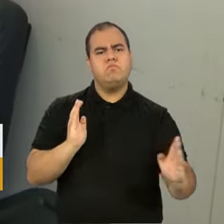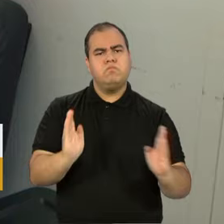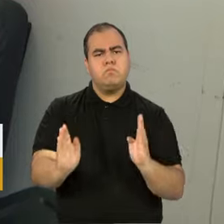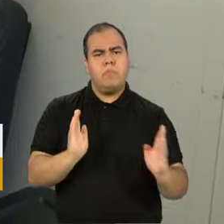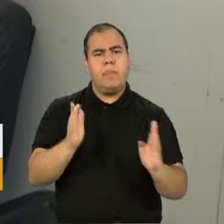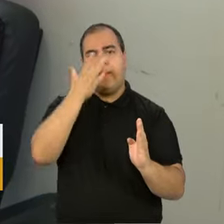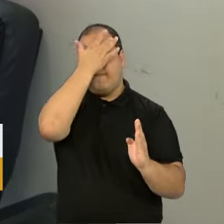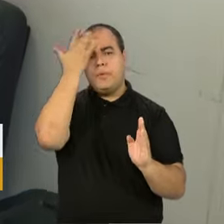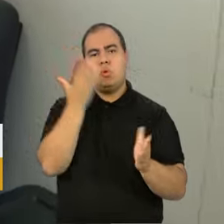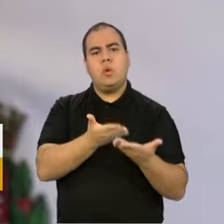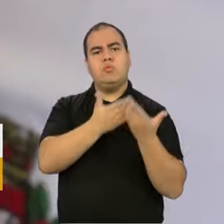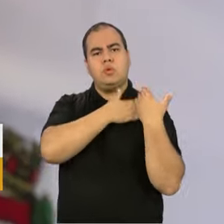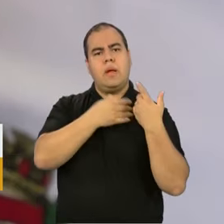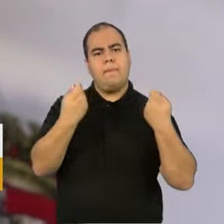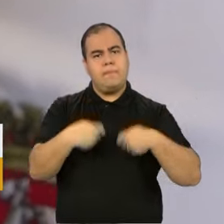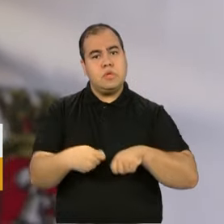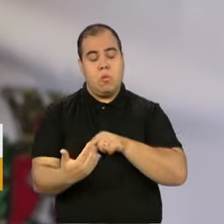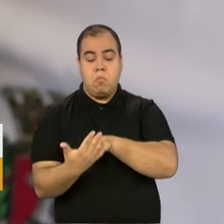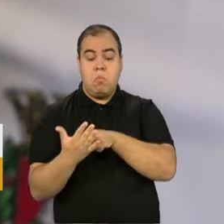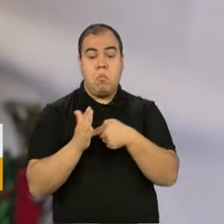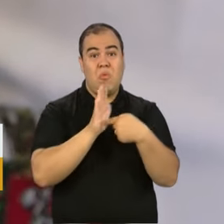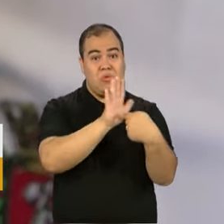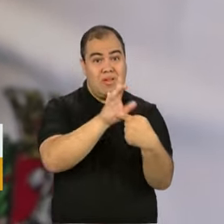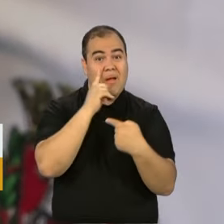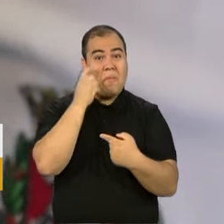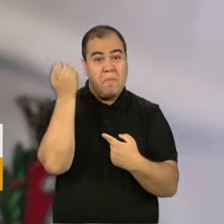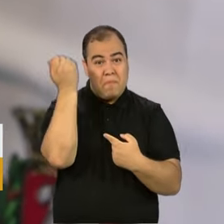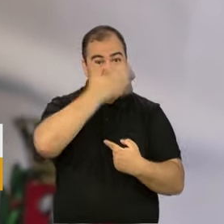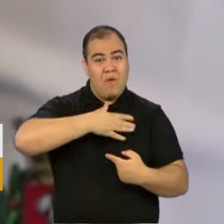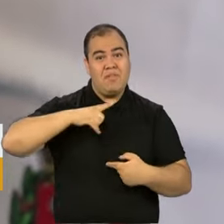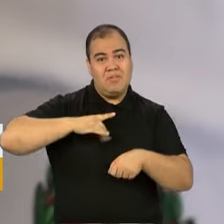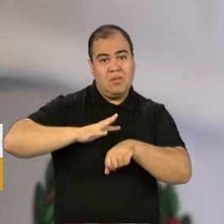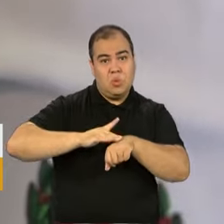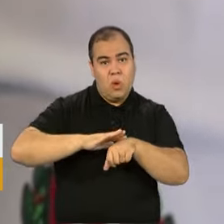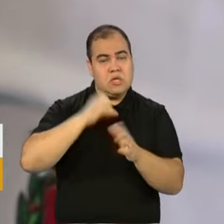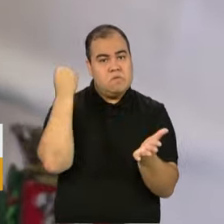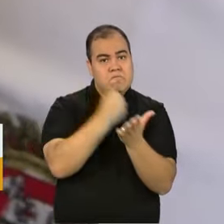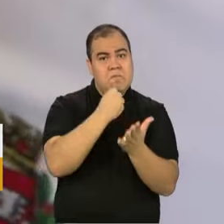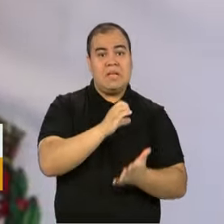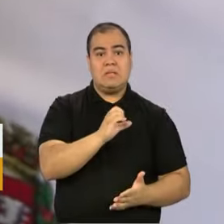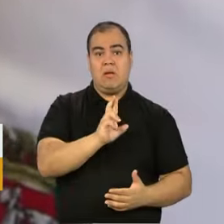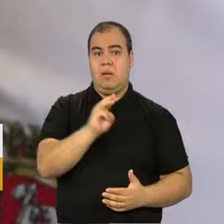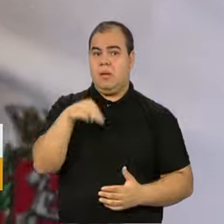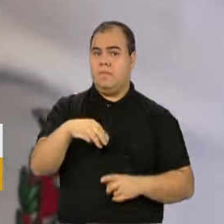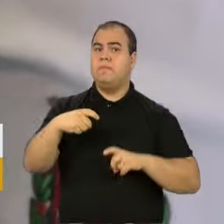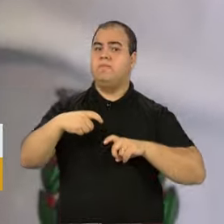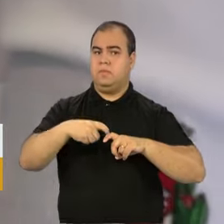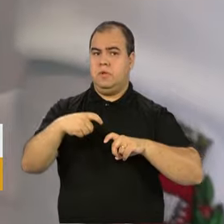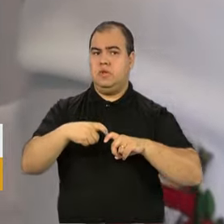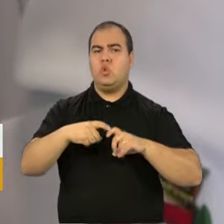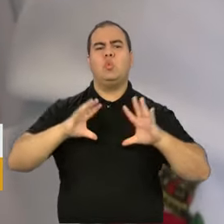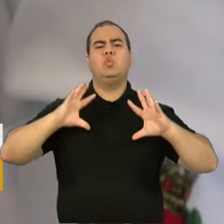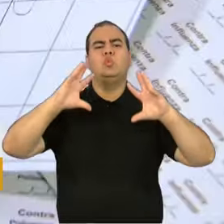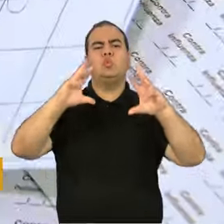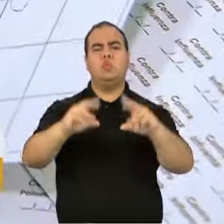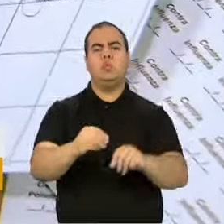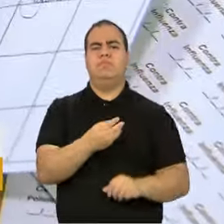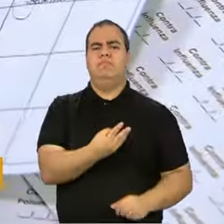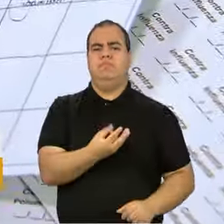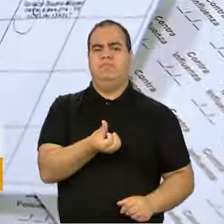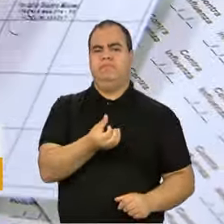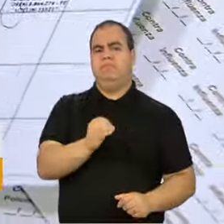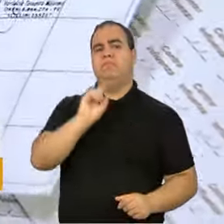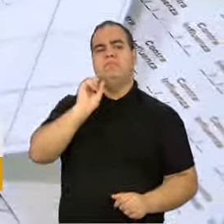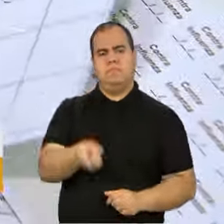responsáveis terão que apresentar comprovante de comorbidade com o CRM do médico. Ao todo, mais de 360